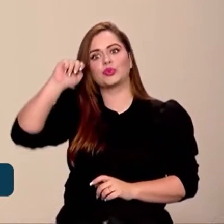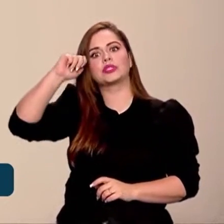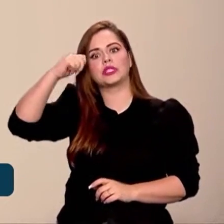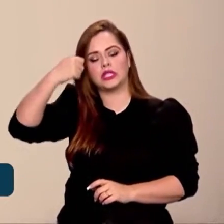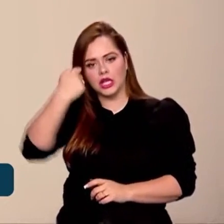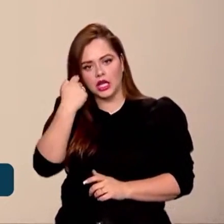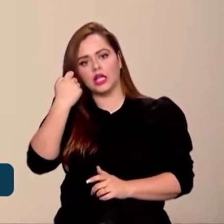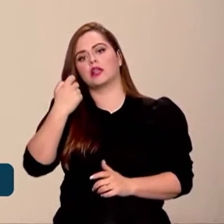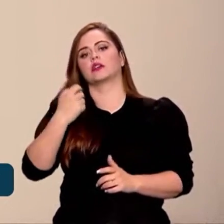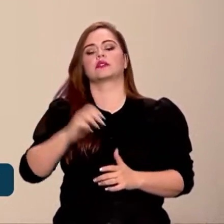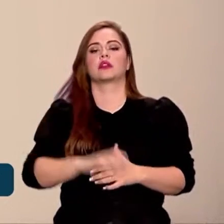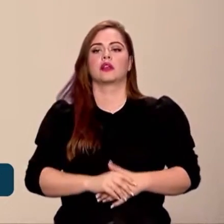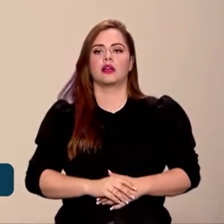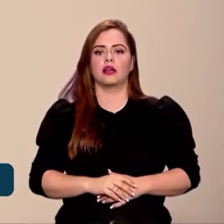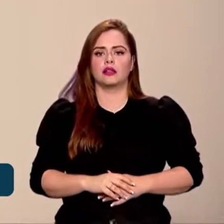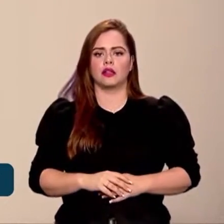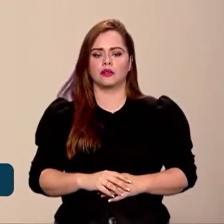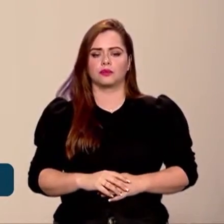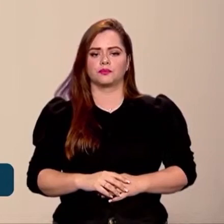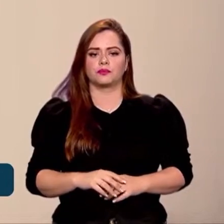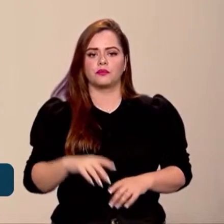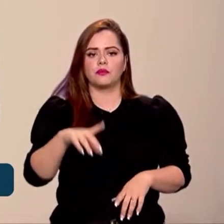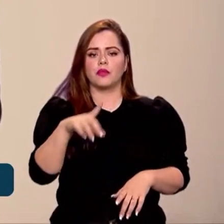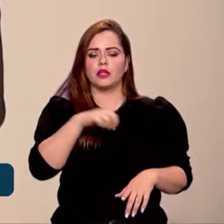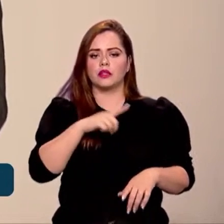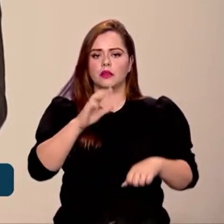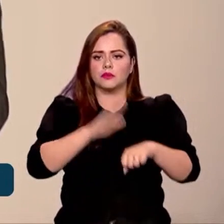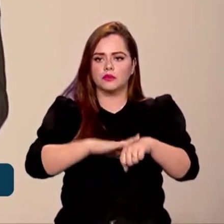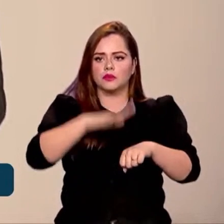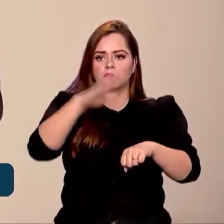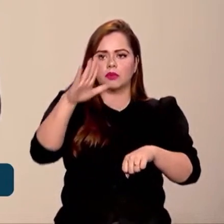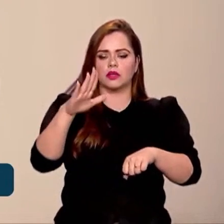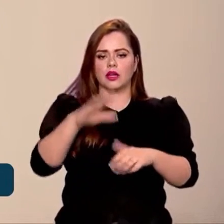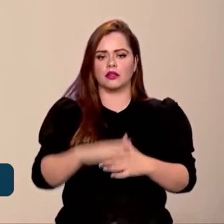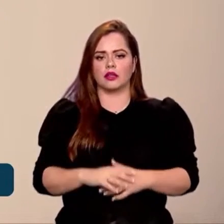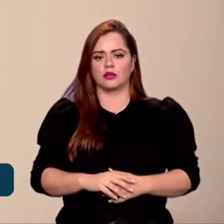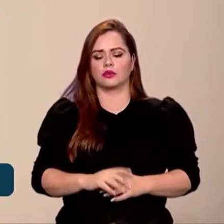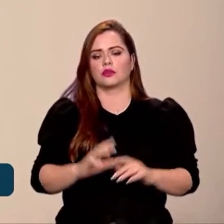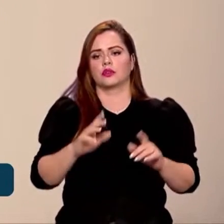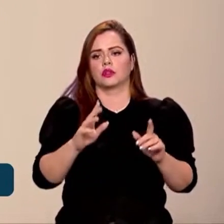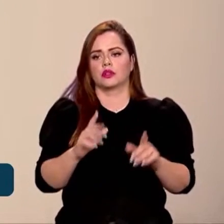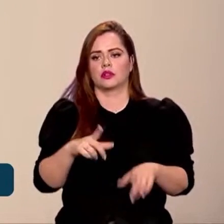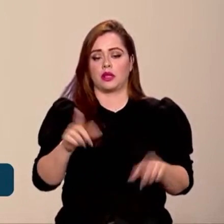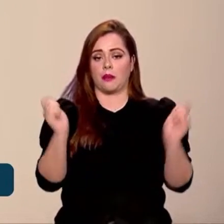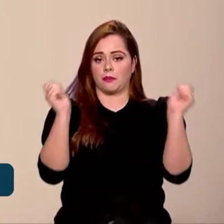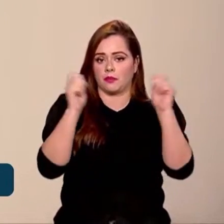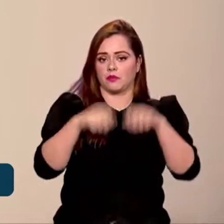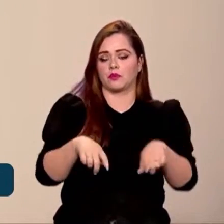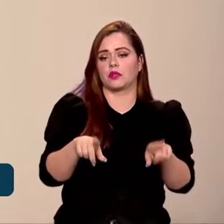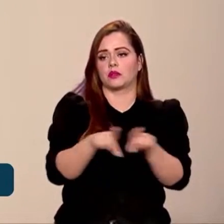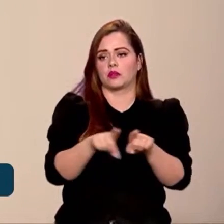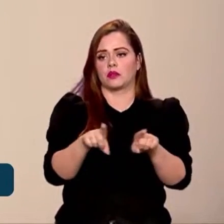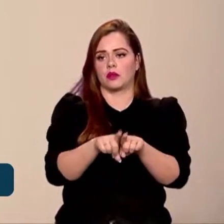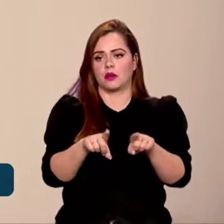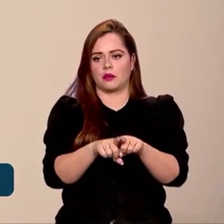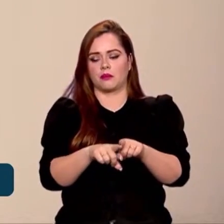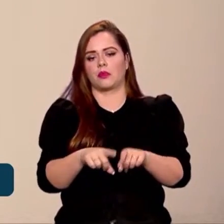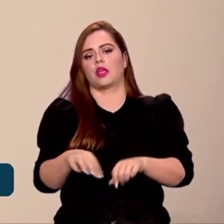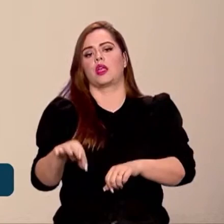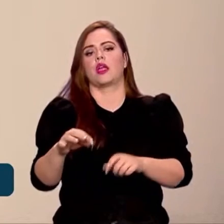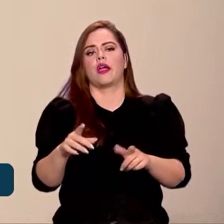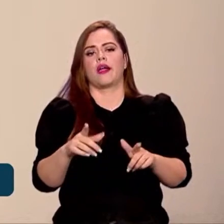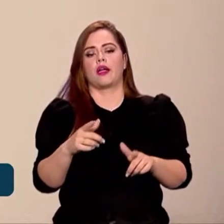brasileiro e africano, vai ter um peso maior. E aproveito também para dizer, vai ter concurso no